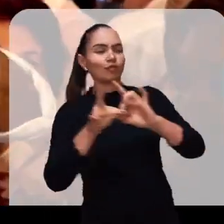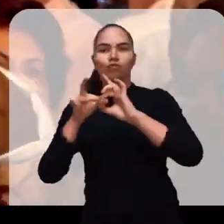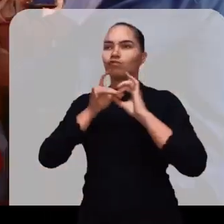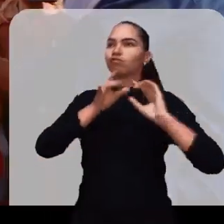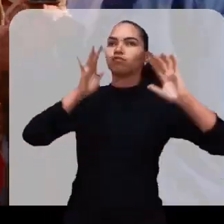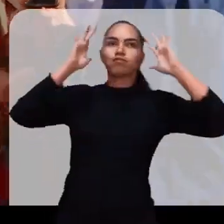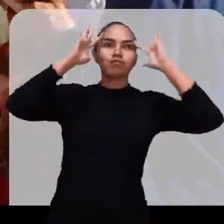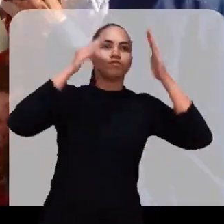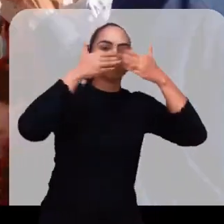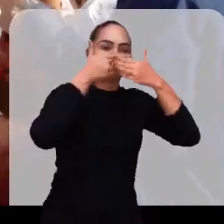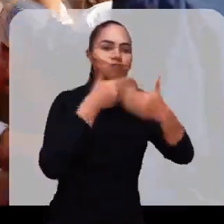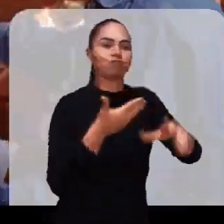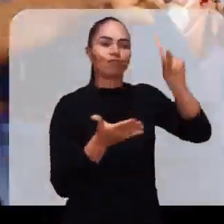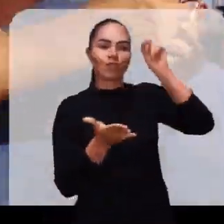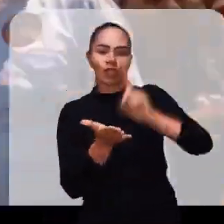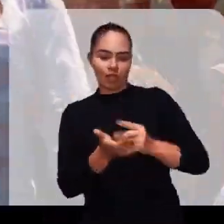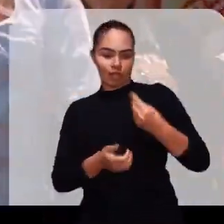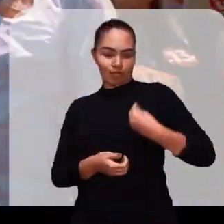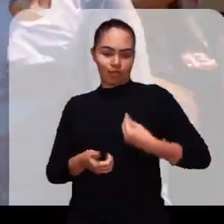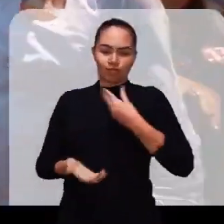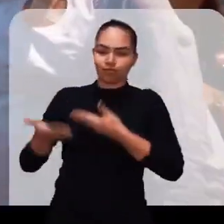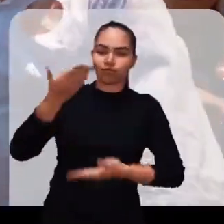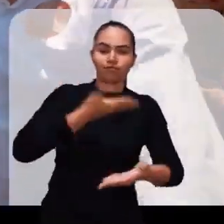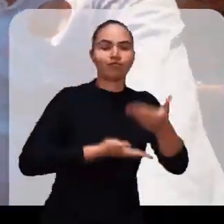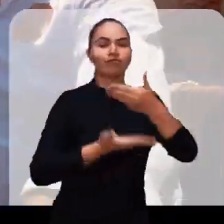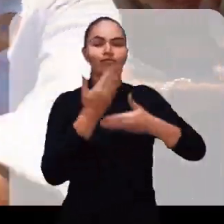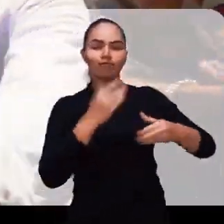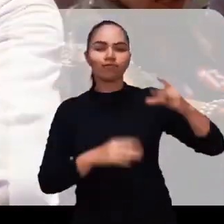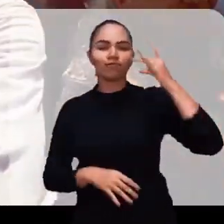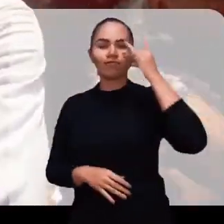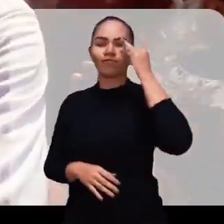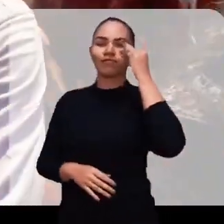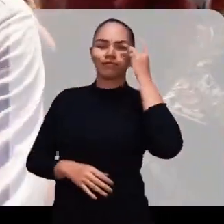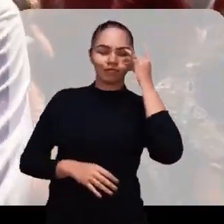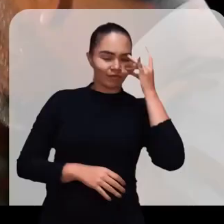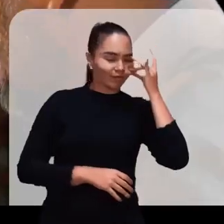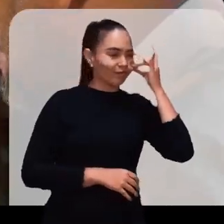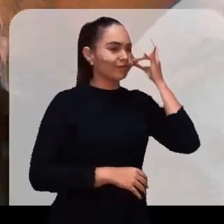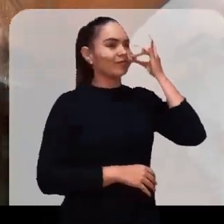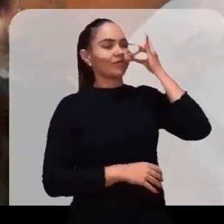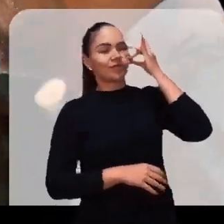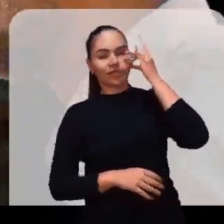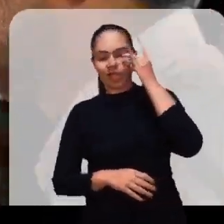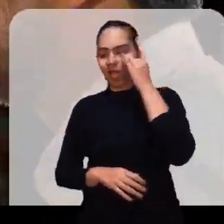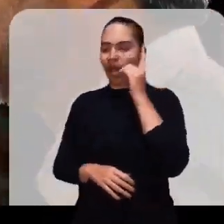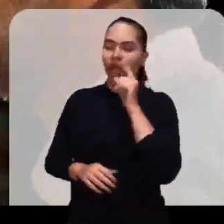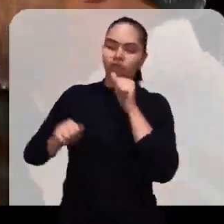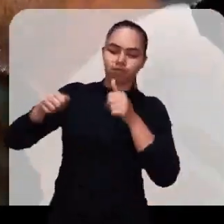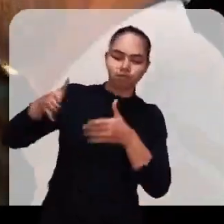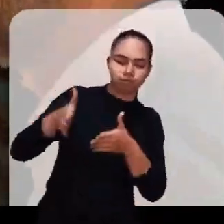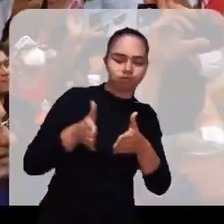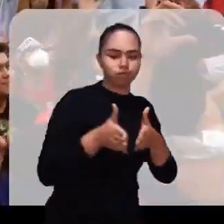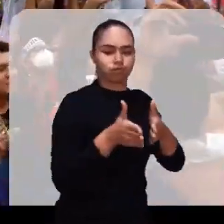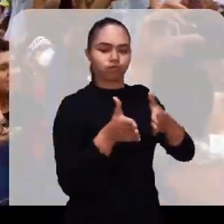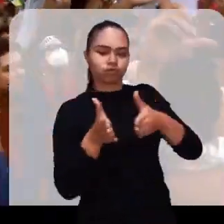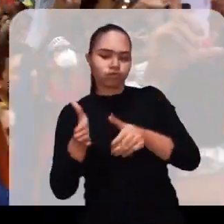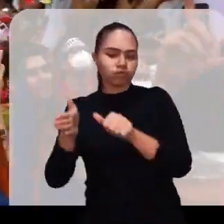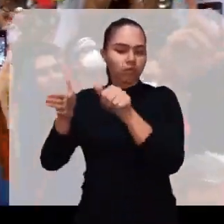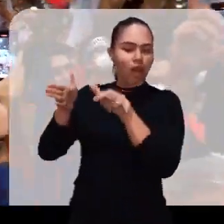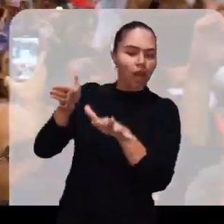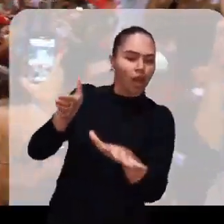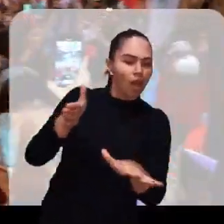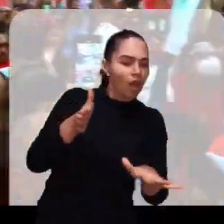Juntos pra sonhar, juntos pra fazer Como um rio que